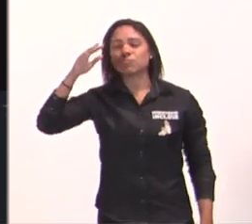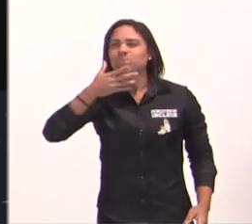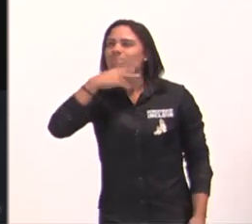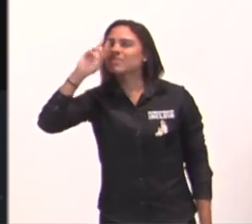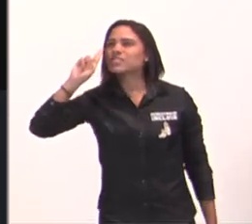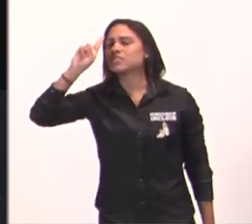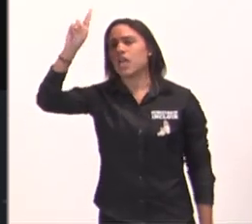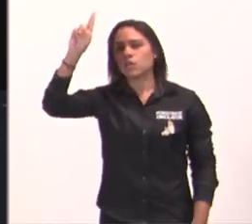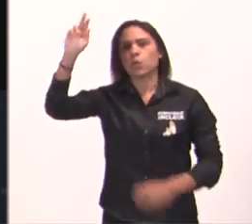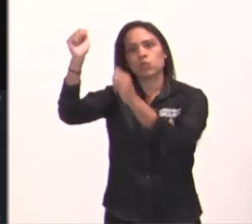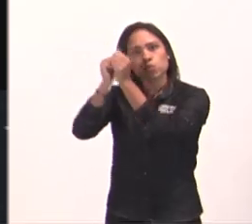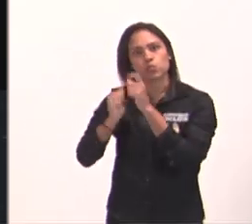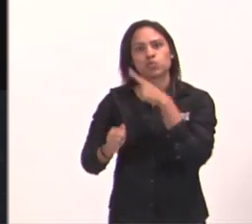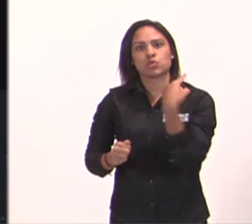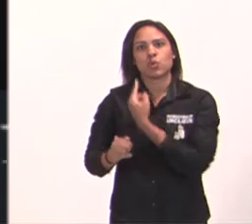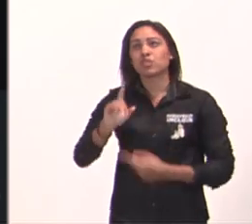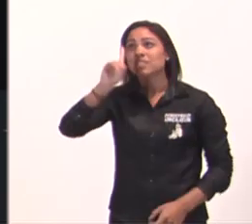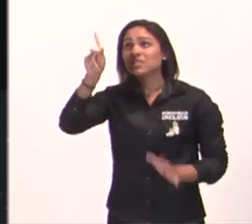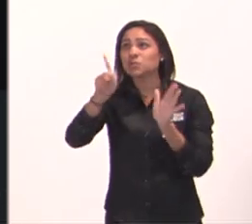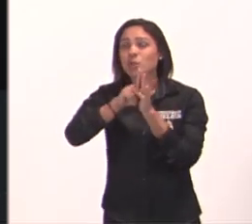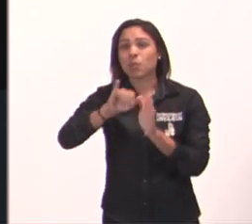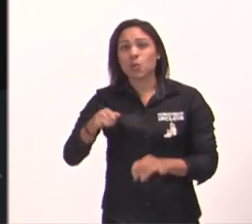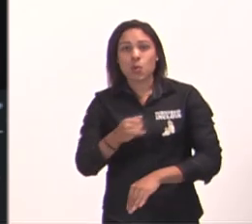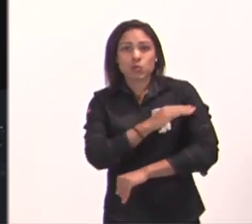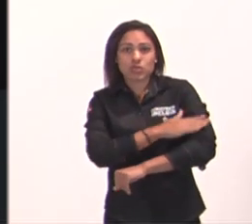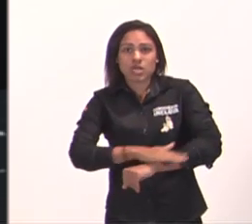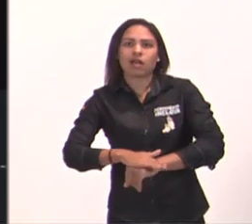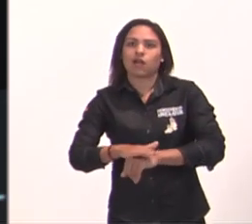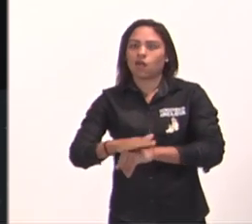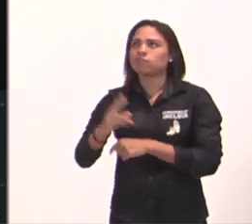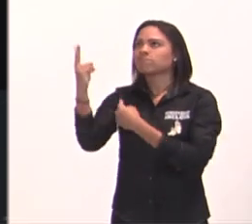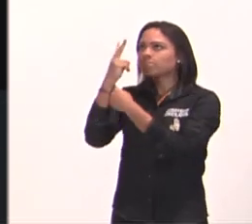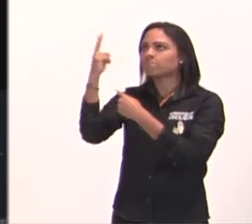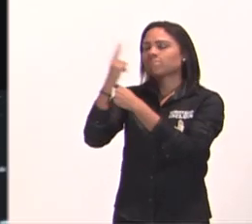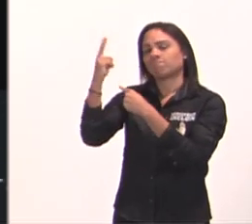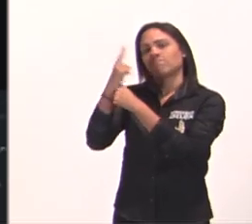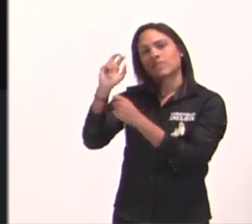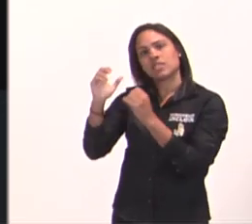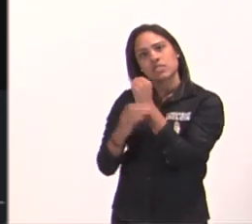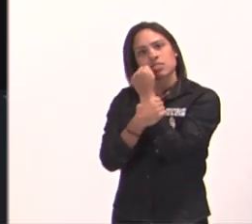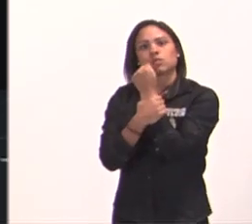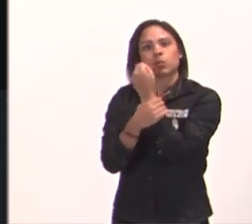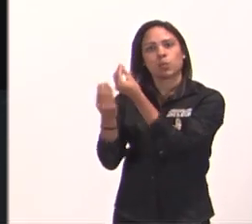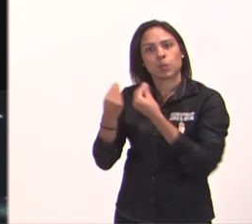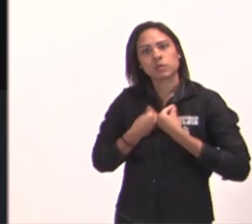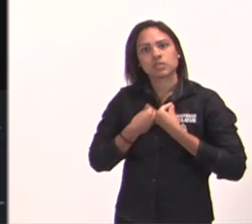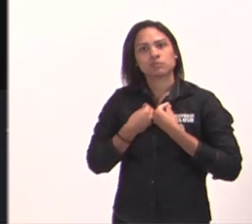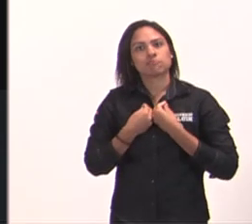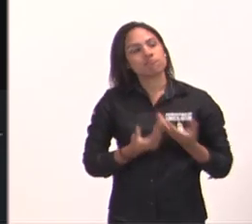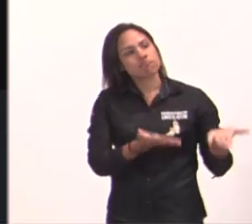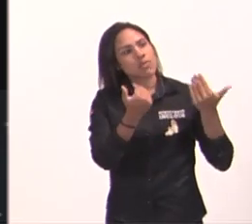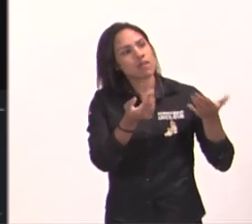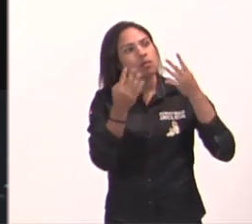o Deus de Jacó é a nossa torre segura, venham, vejam as obras do Senhor,